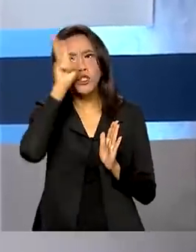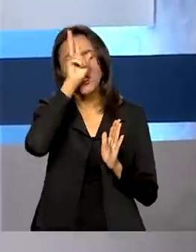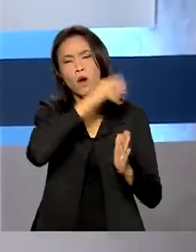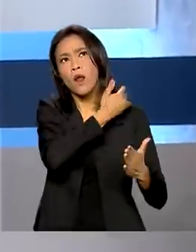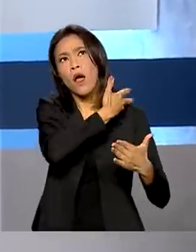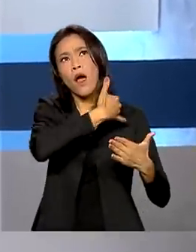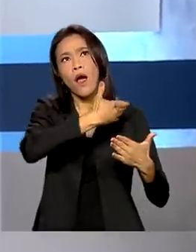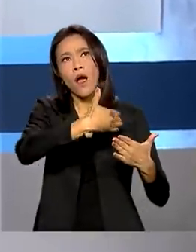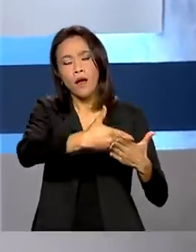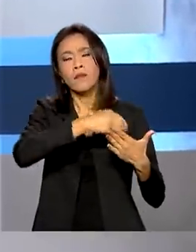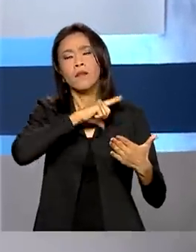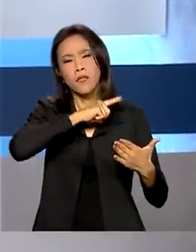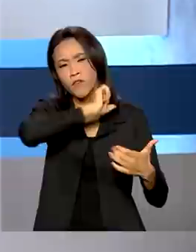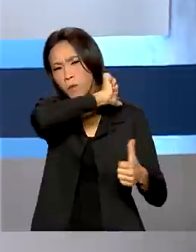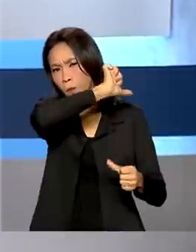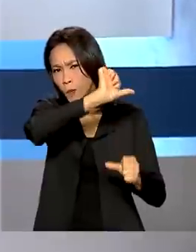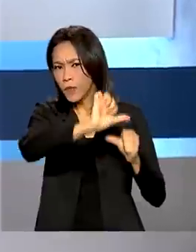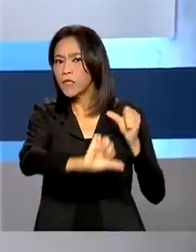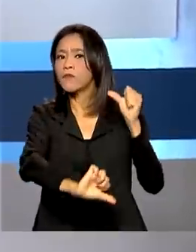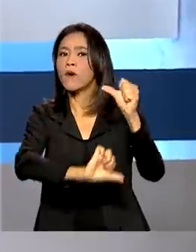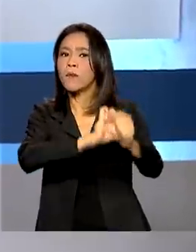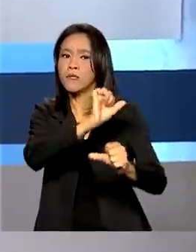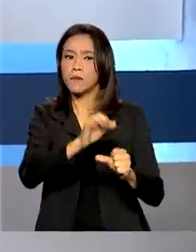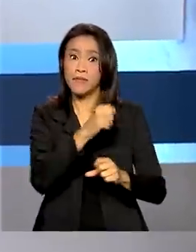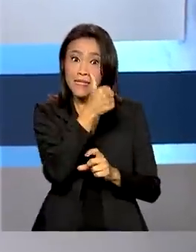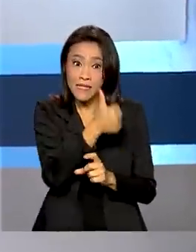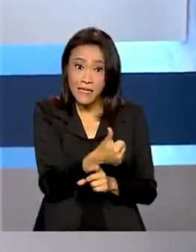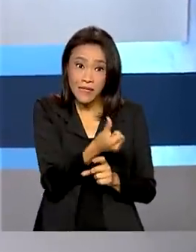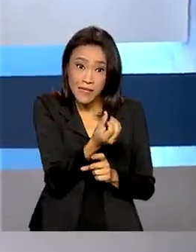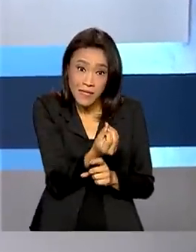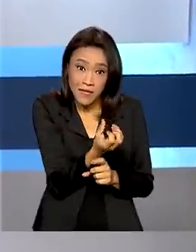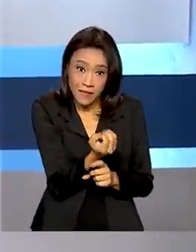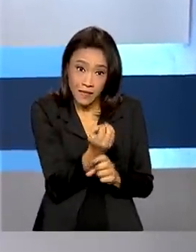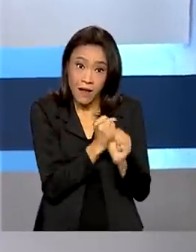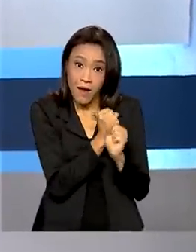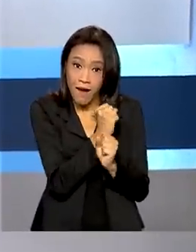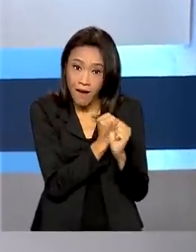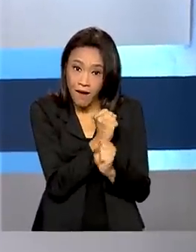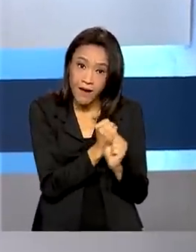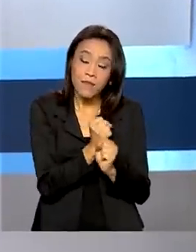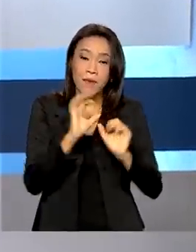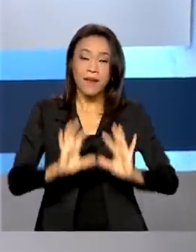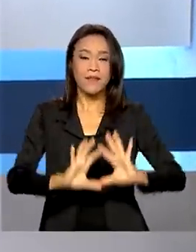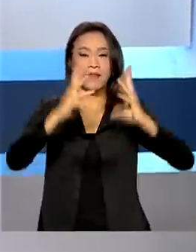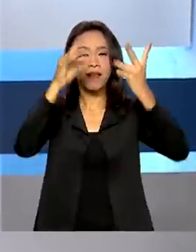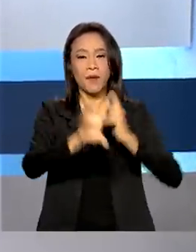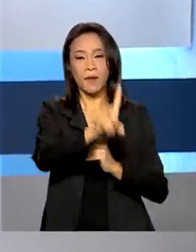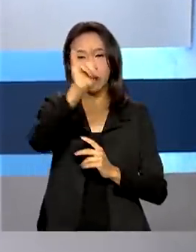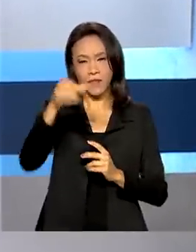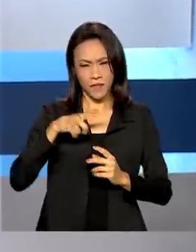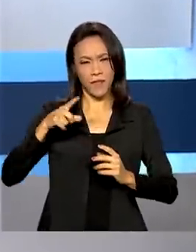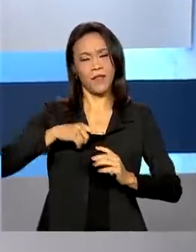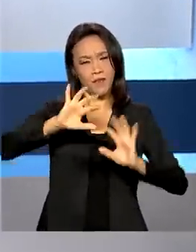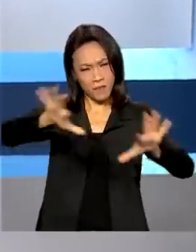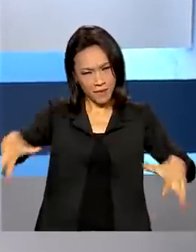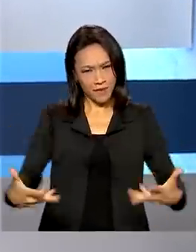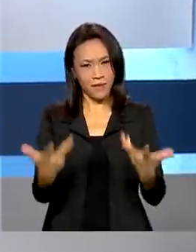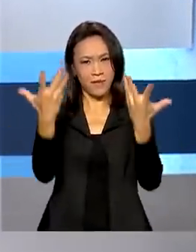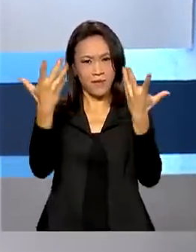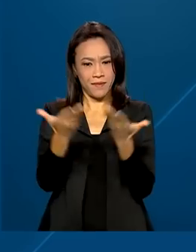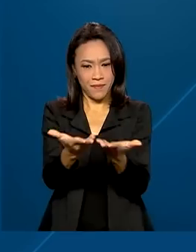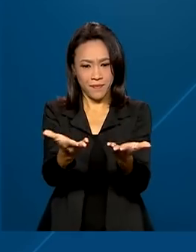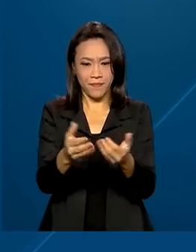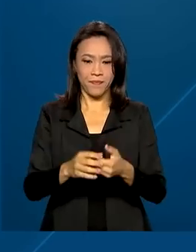mudanças ao longo dos últimos 160 anos. Para celebrar a data, foi realizada uma cerimônia na imprensa nacional.